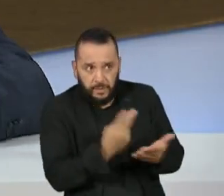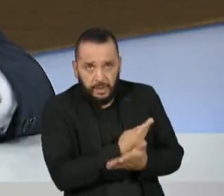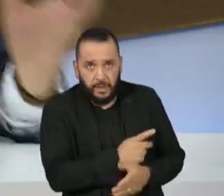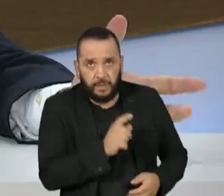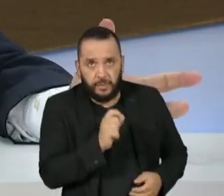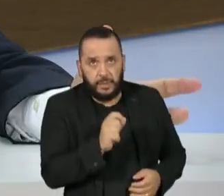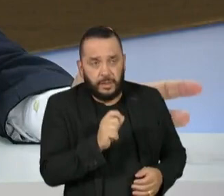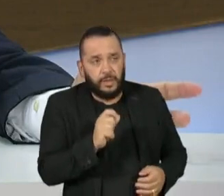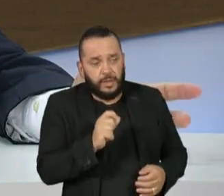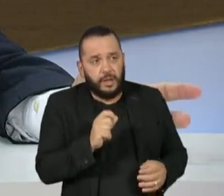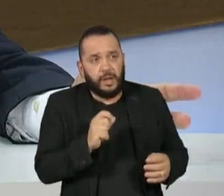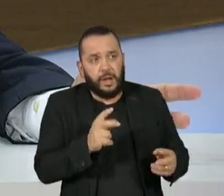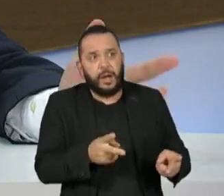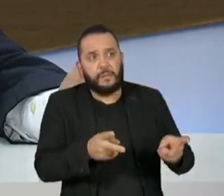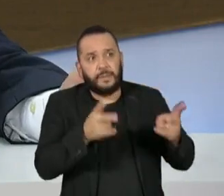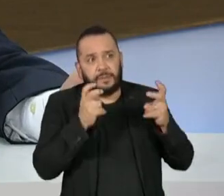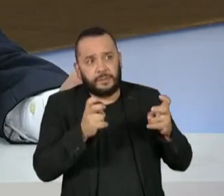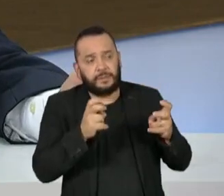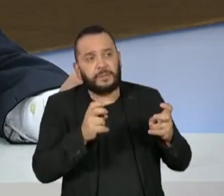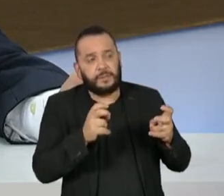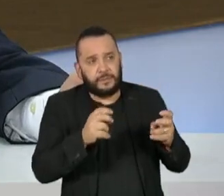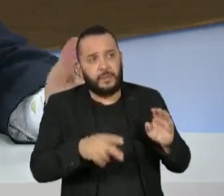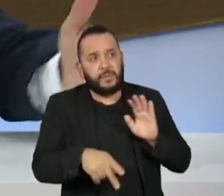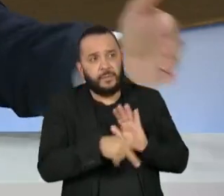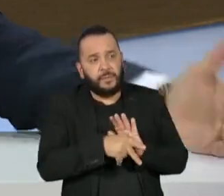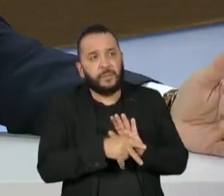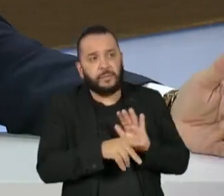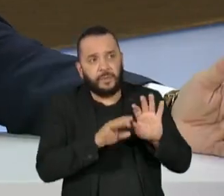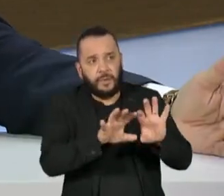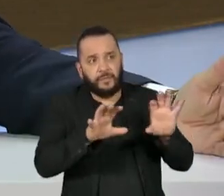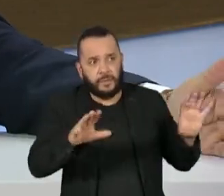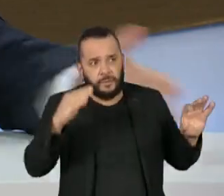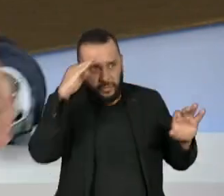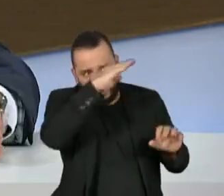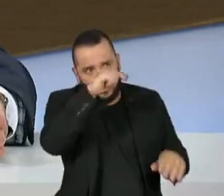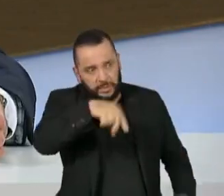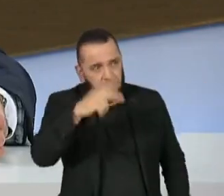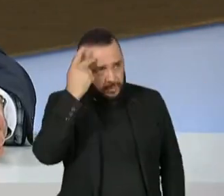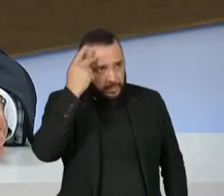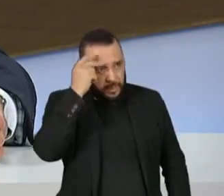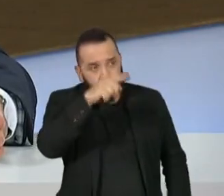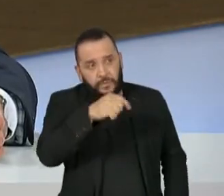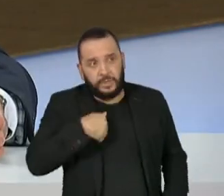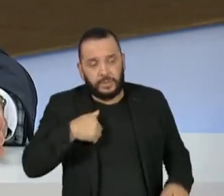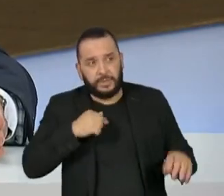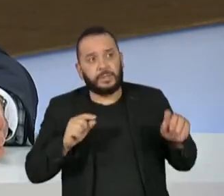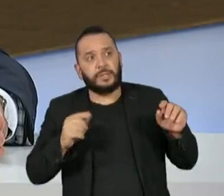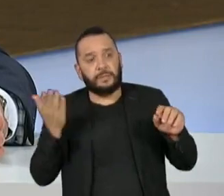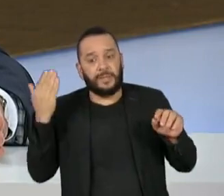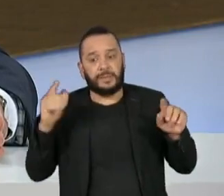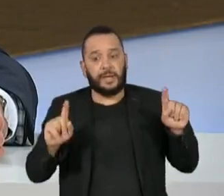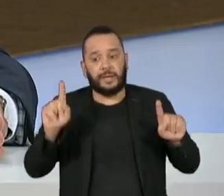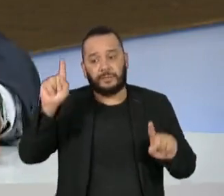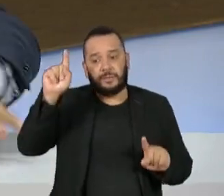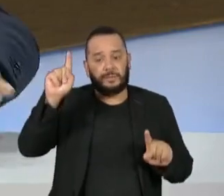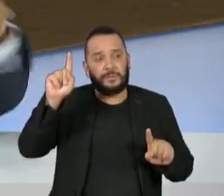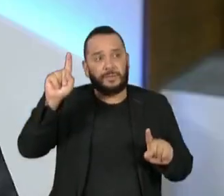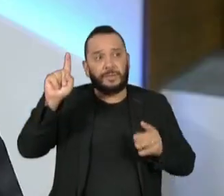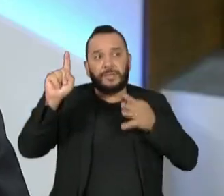percepção do tamanho do bolsonarismo em São Paulo? Porque o senhor liderava e o candidato bolsonarista estava atrás.